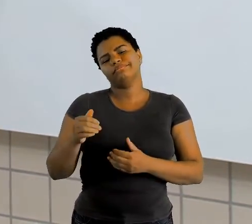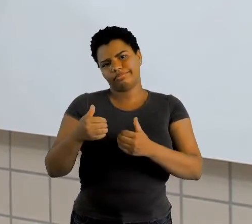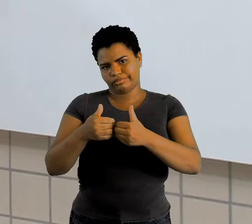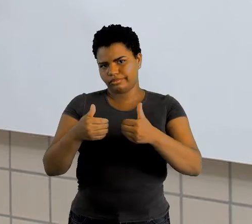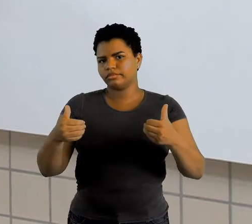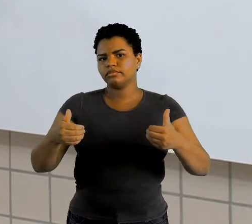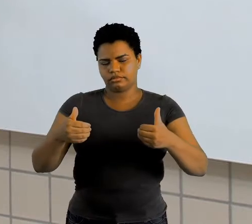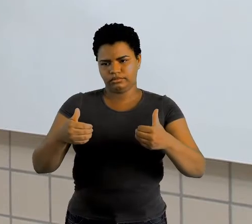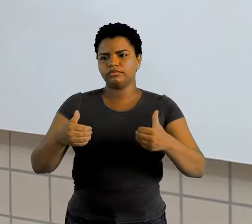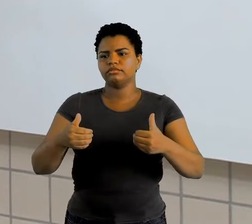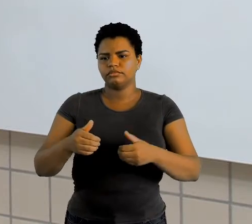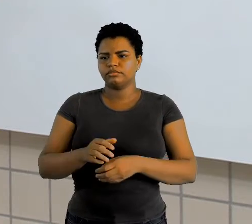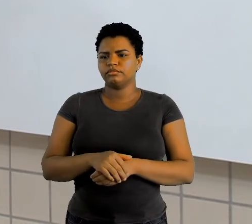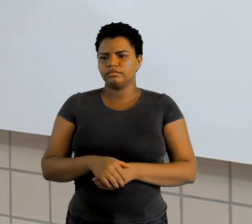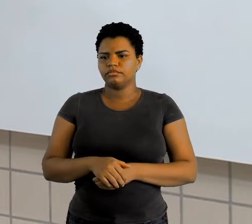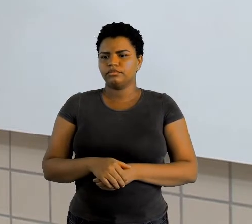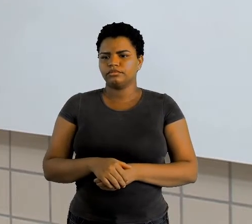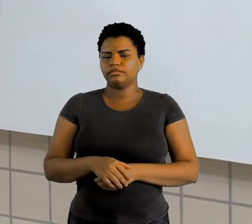perder